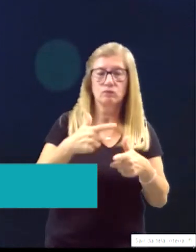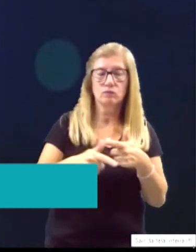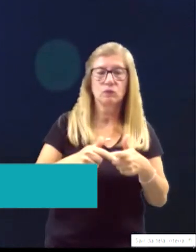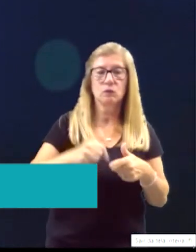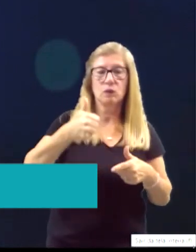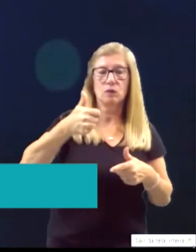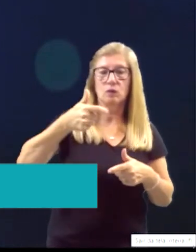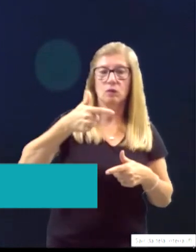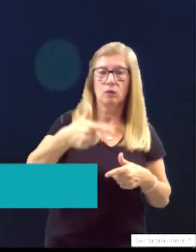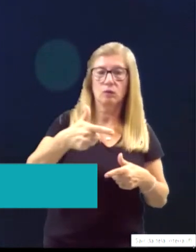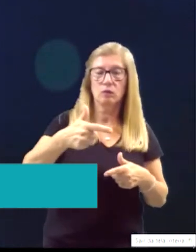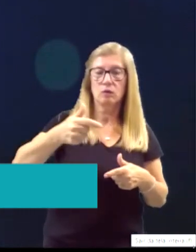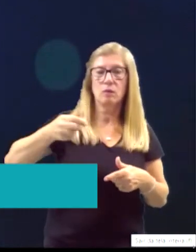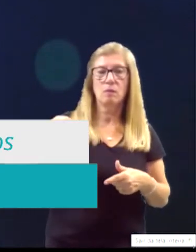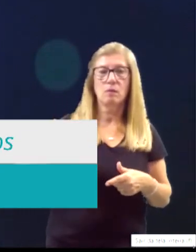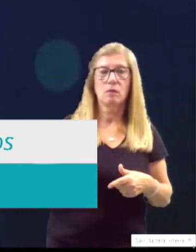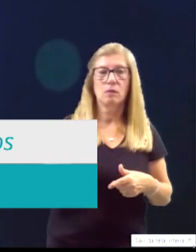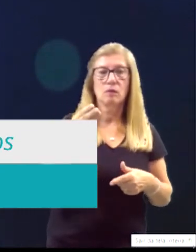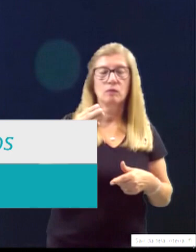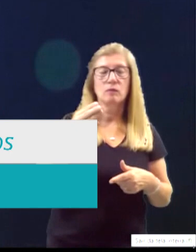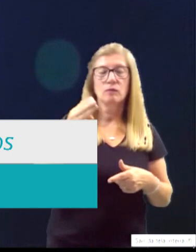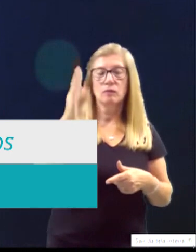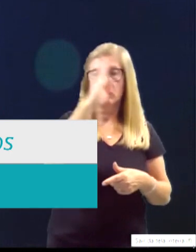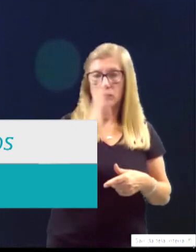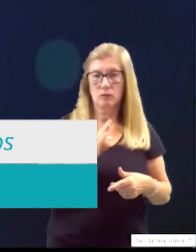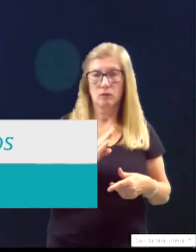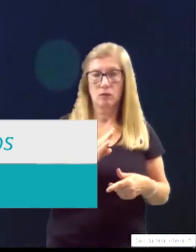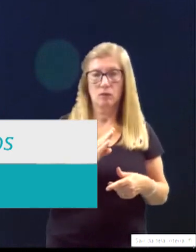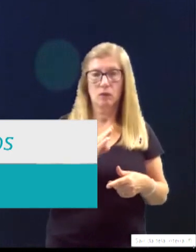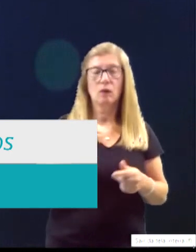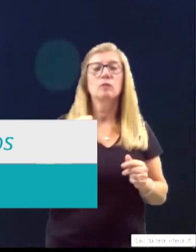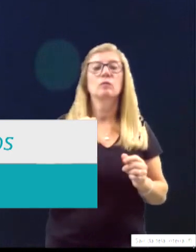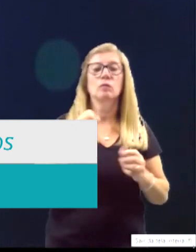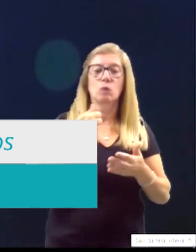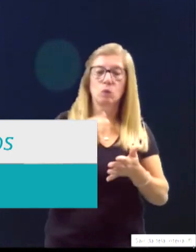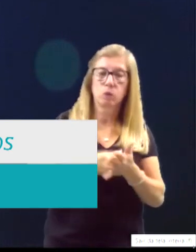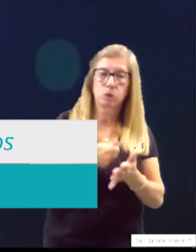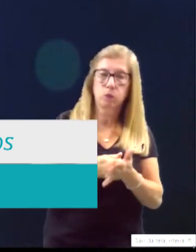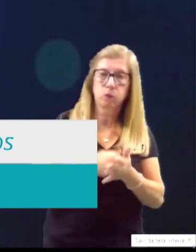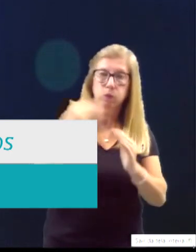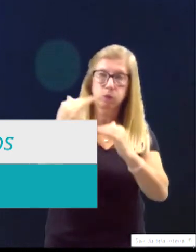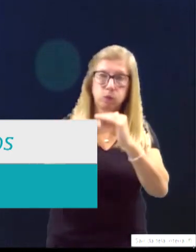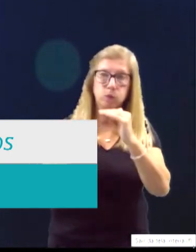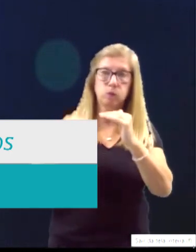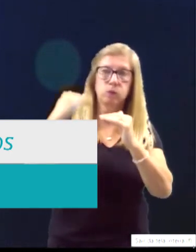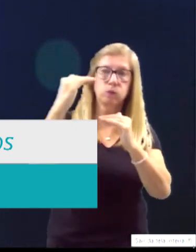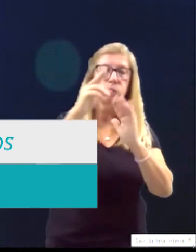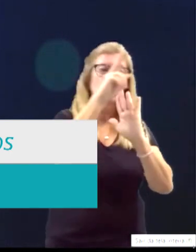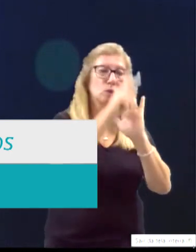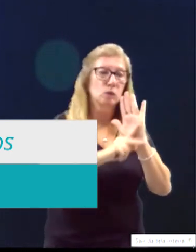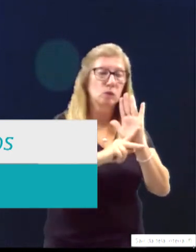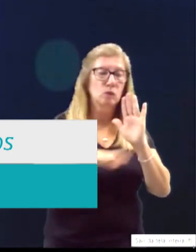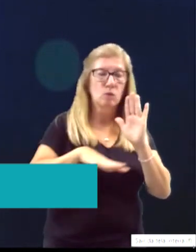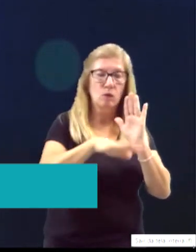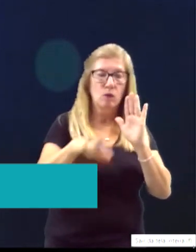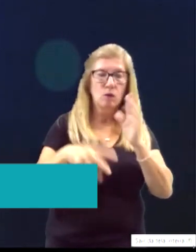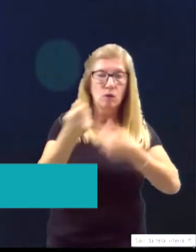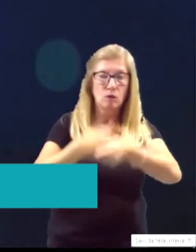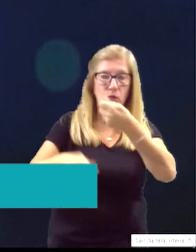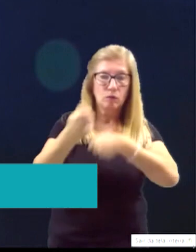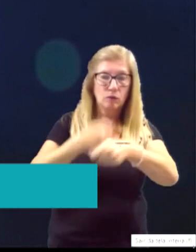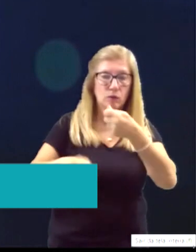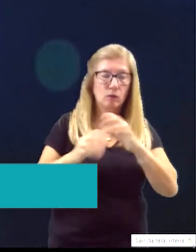e o desemprego. Isso exige que avancemos no caminho de projetos, otimizando o ambiente de negócios e a